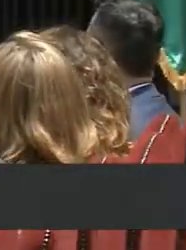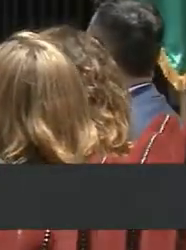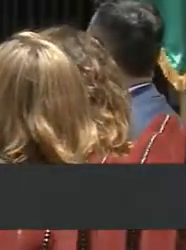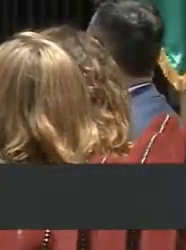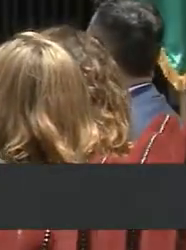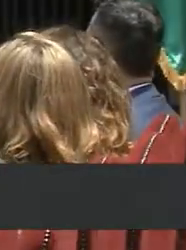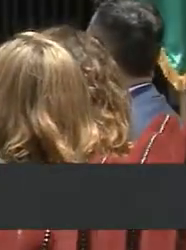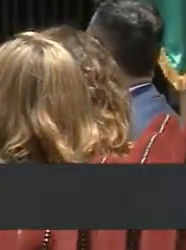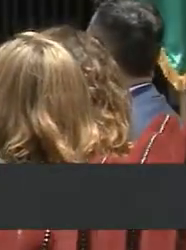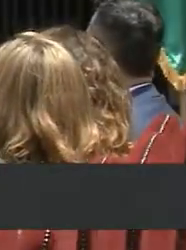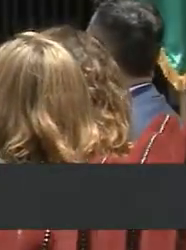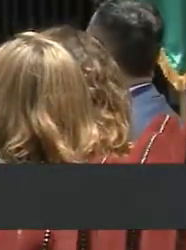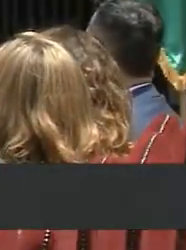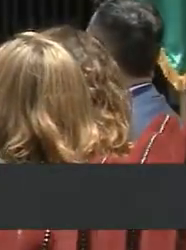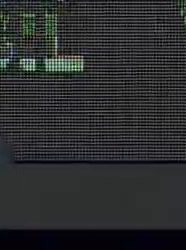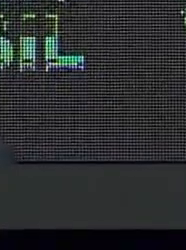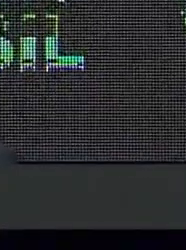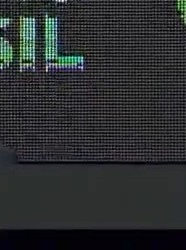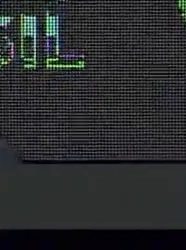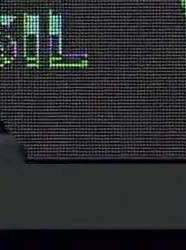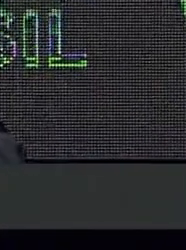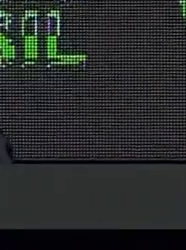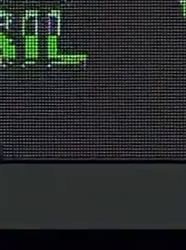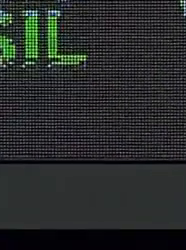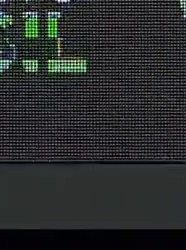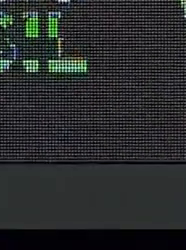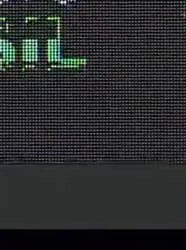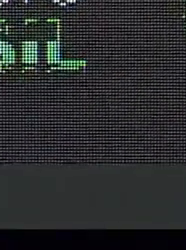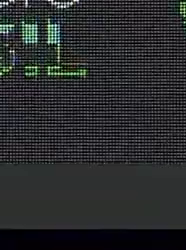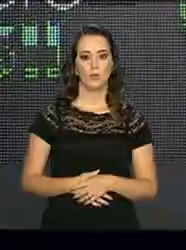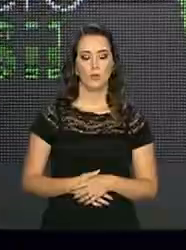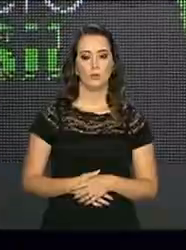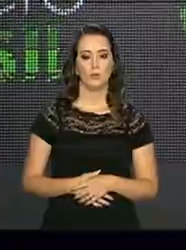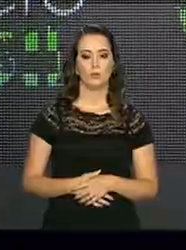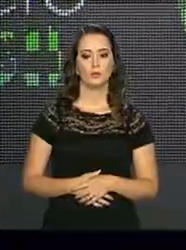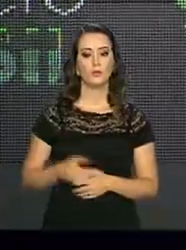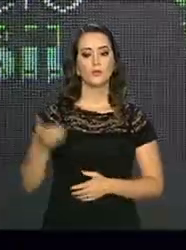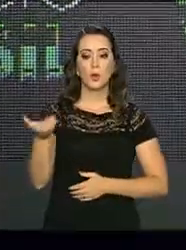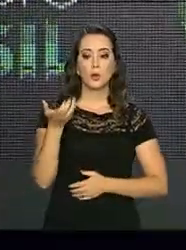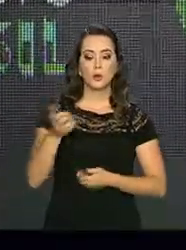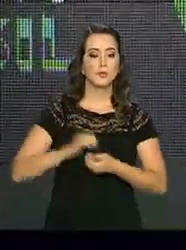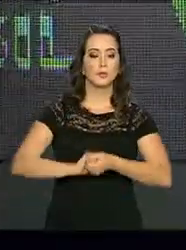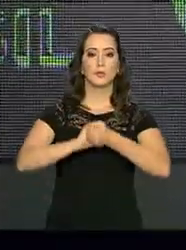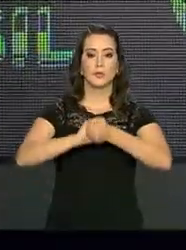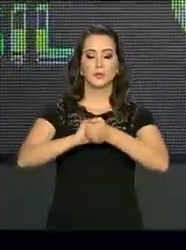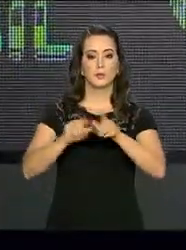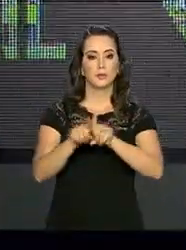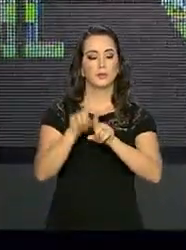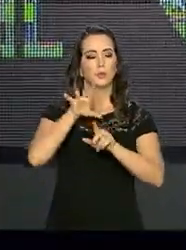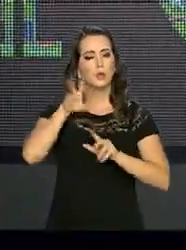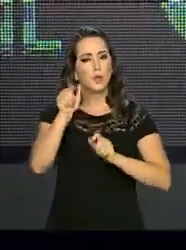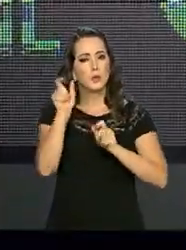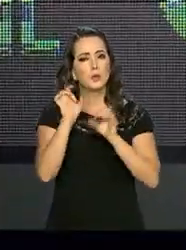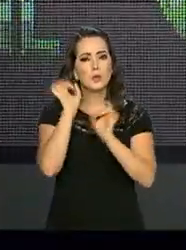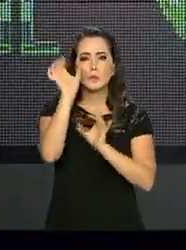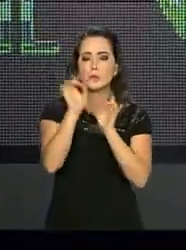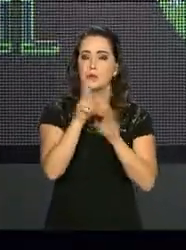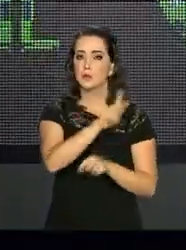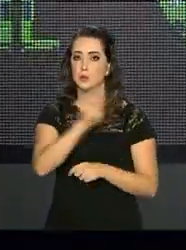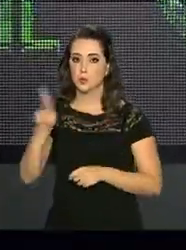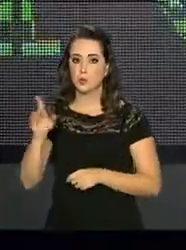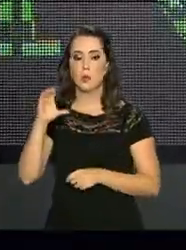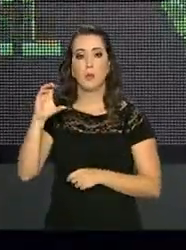Eu quero cumprimentar a todos, mas especialmente o presidente Pinheira. E, naturalmente, como palavra